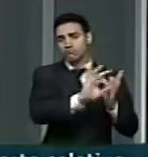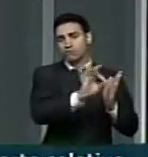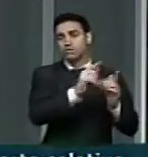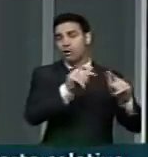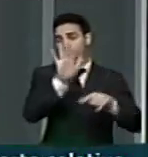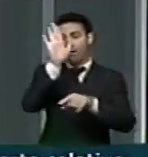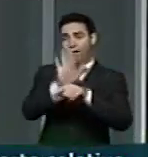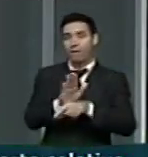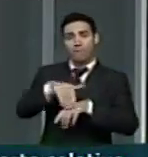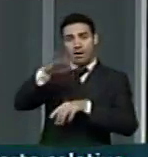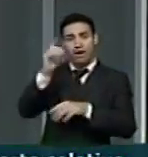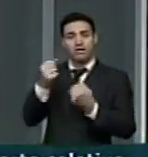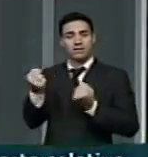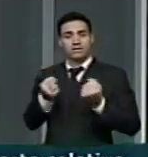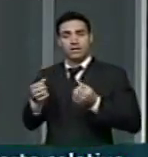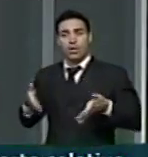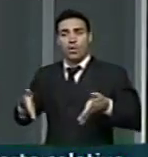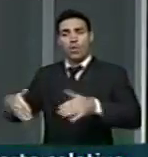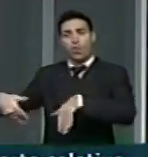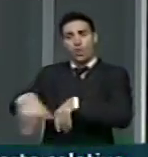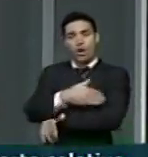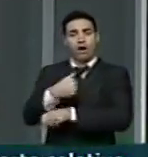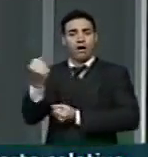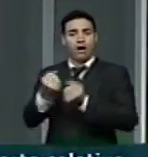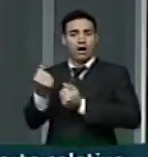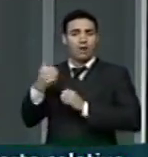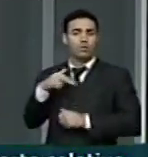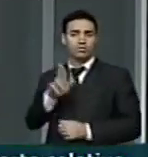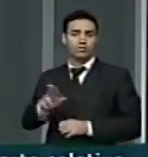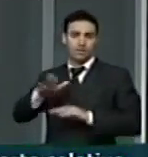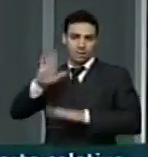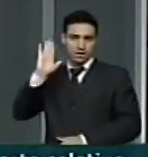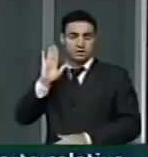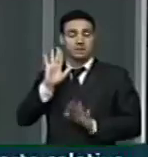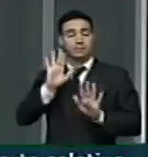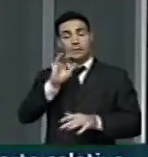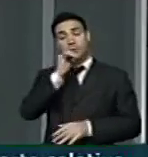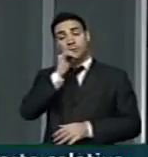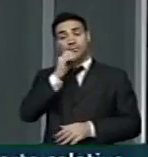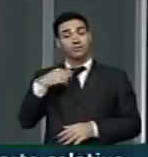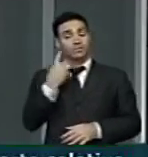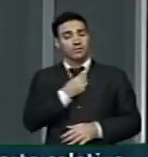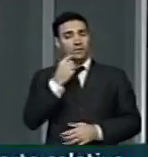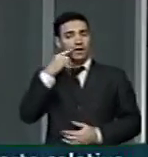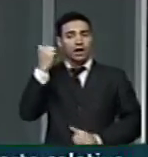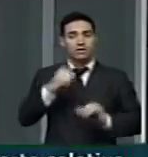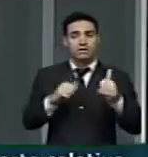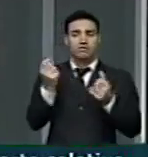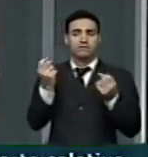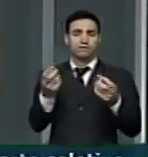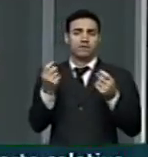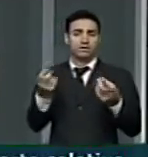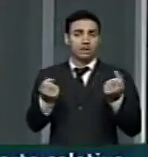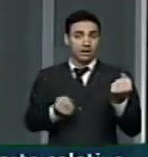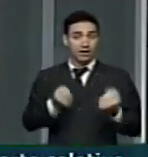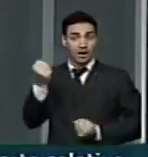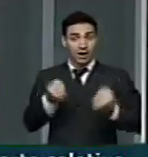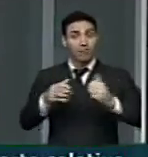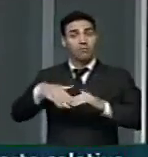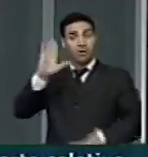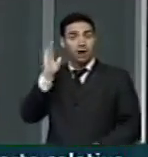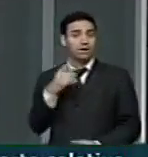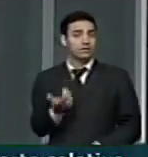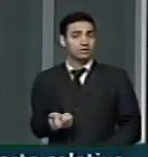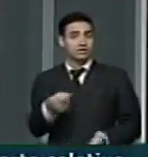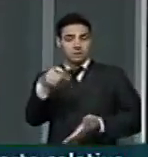fica clara essa política. Quando a gente analisa, por exemplo, a venda de veículos privados no nosso país, a gente